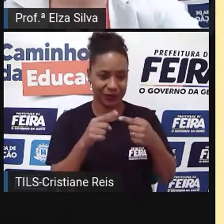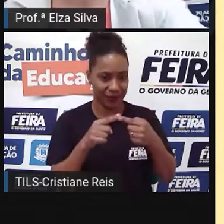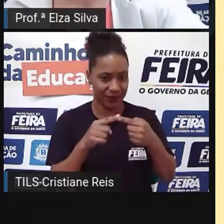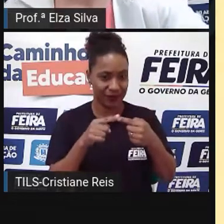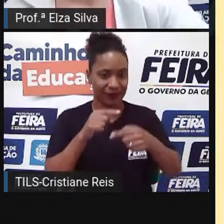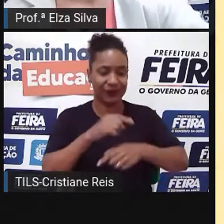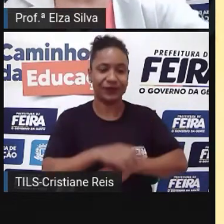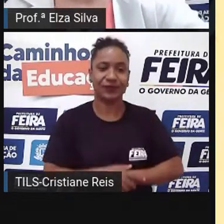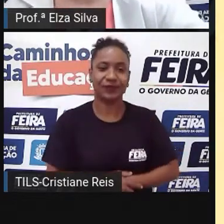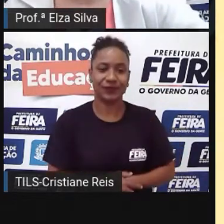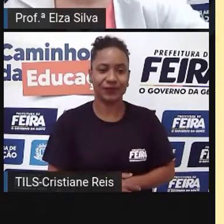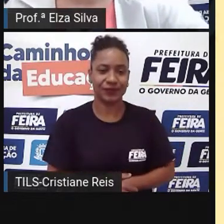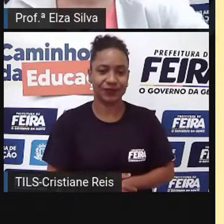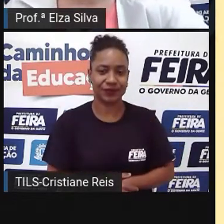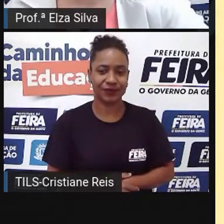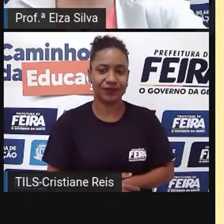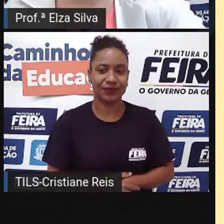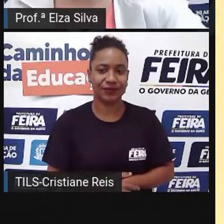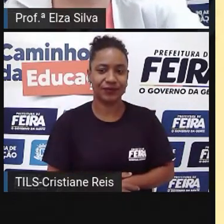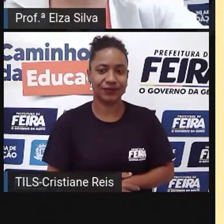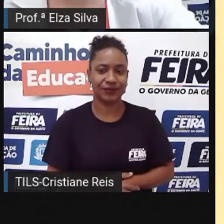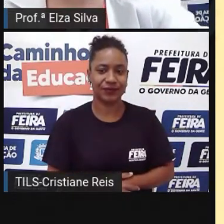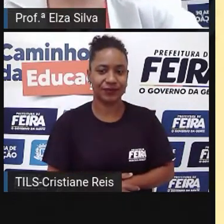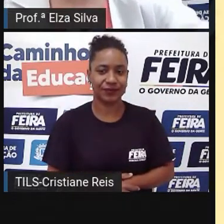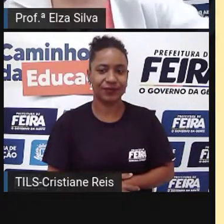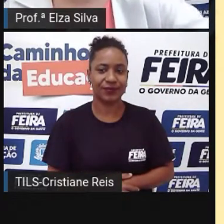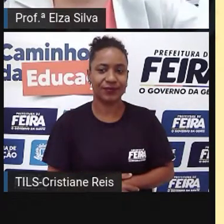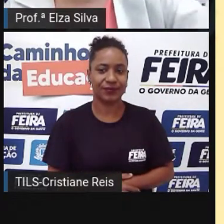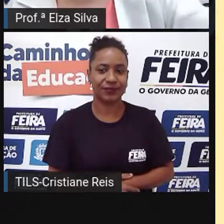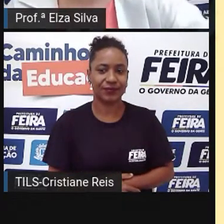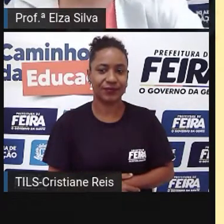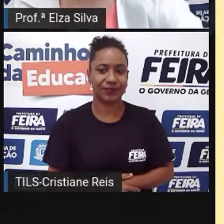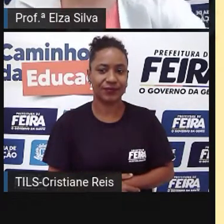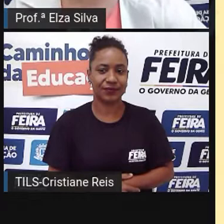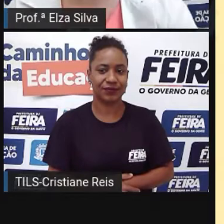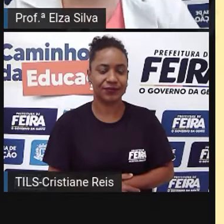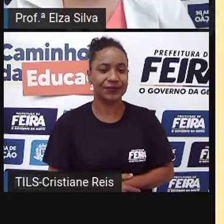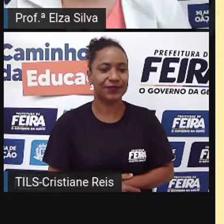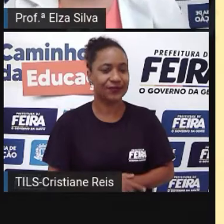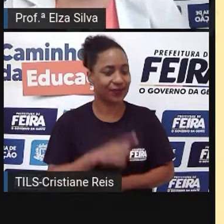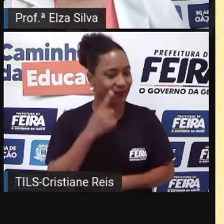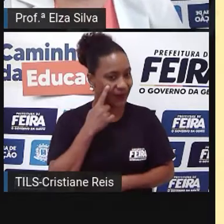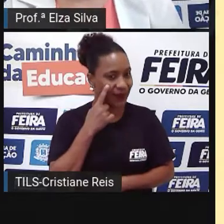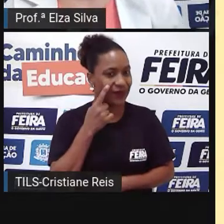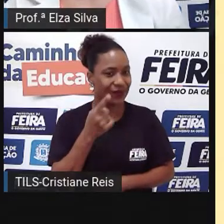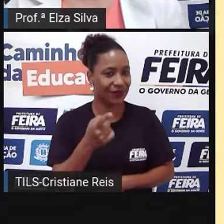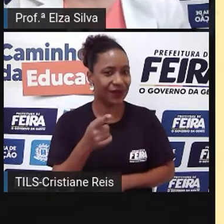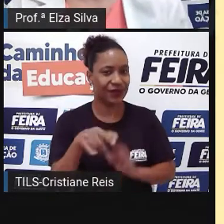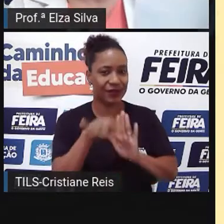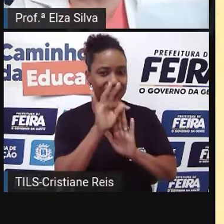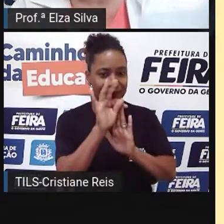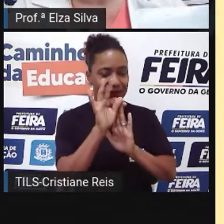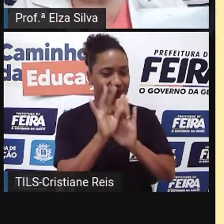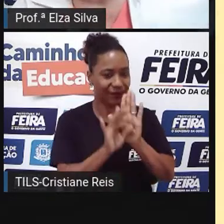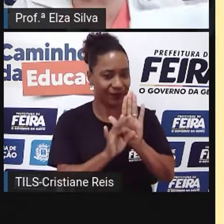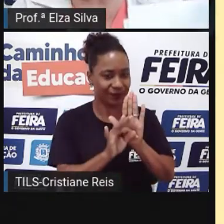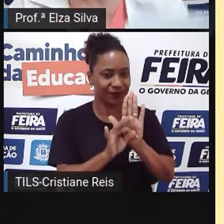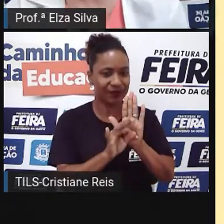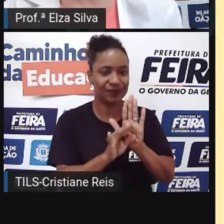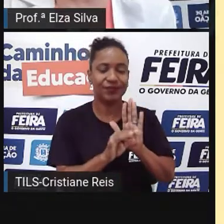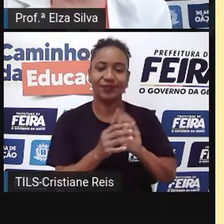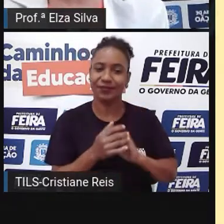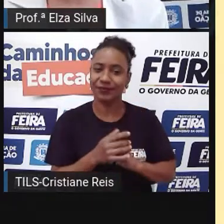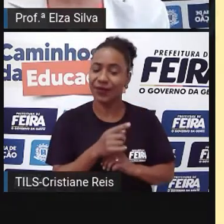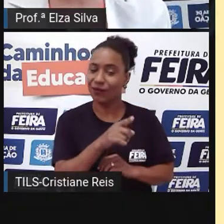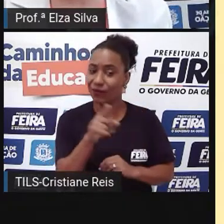Ou melhor, quem escreveu o texto Porque fui eu que escrevi esse texto sobre Rosie Mas